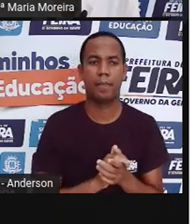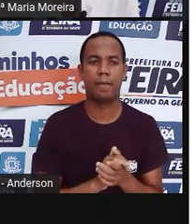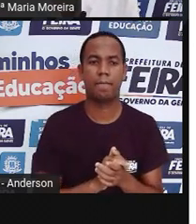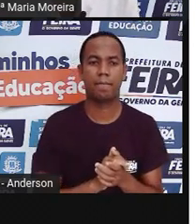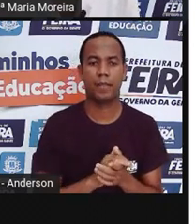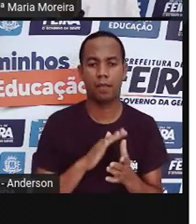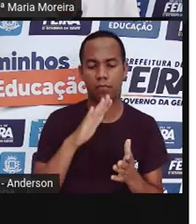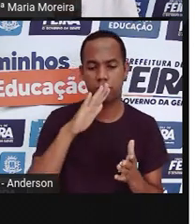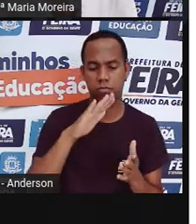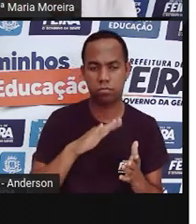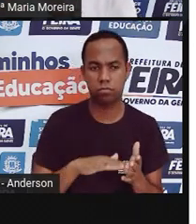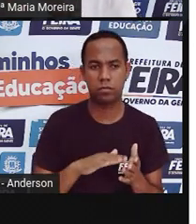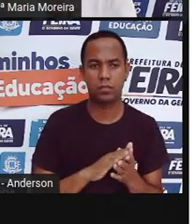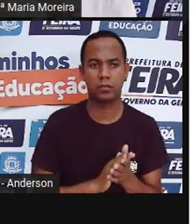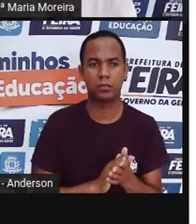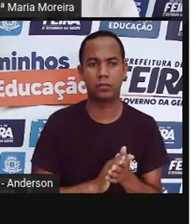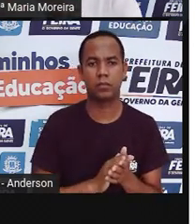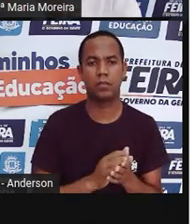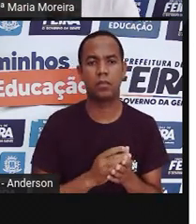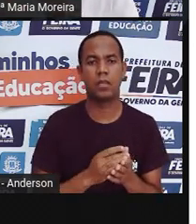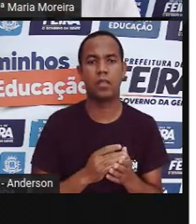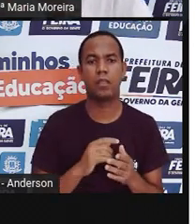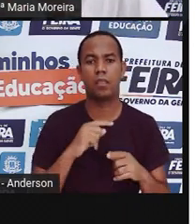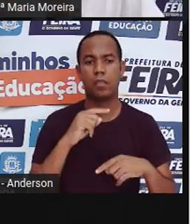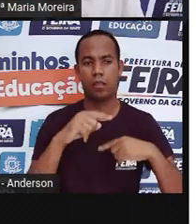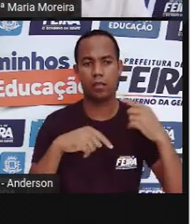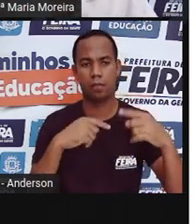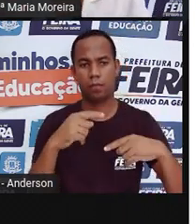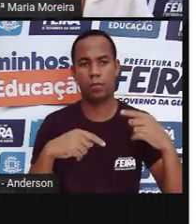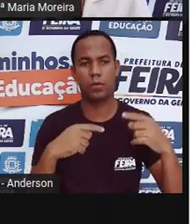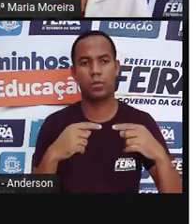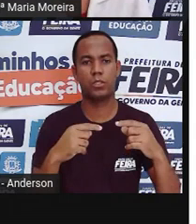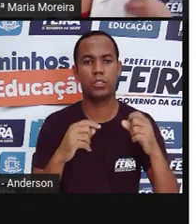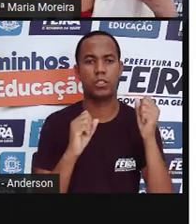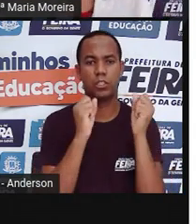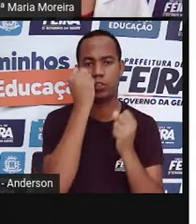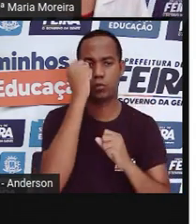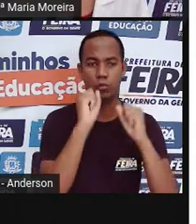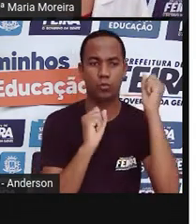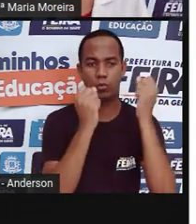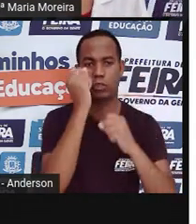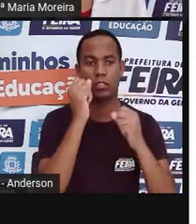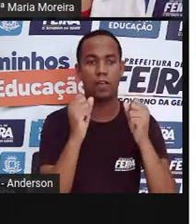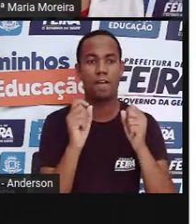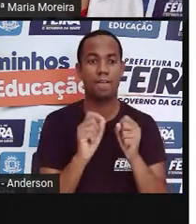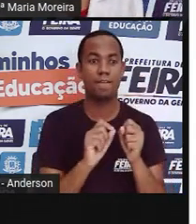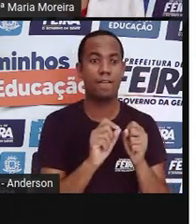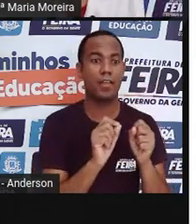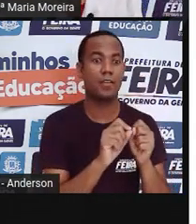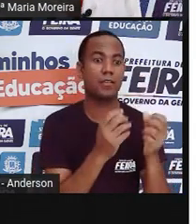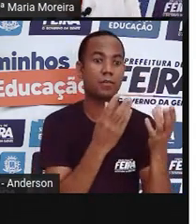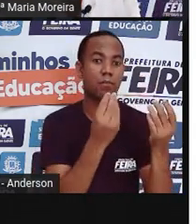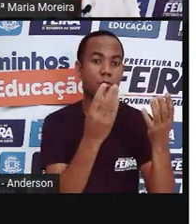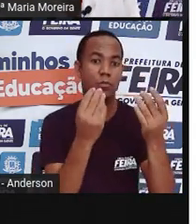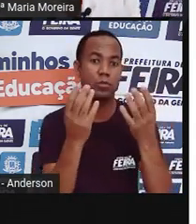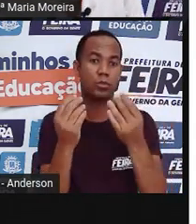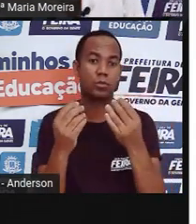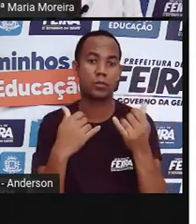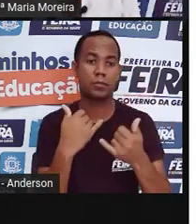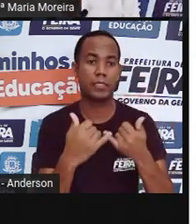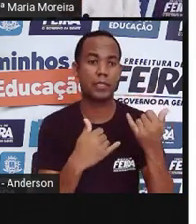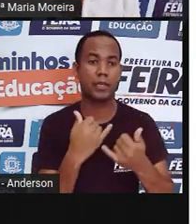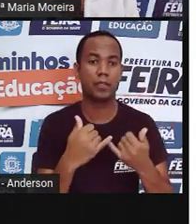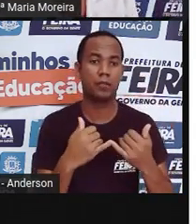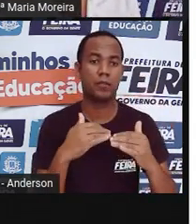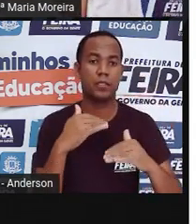Em baixa e começa a dar lugar para uma produção em larga escala aonde? Nas fábricas. Por quê? O tempo